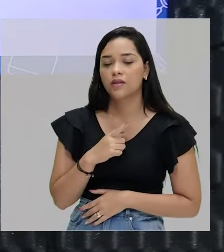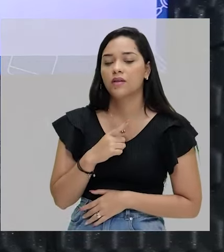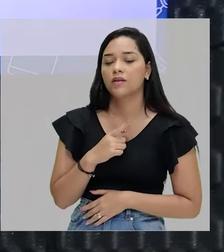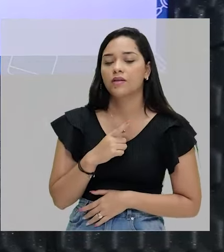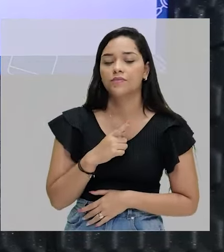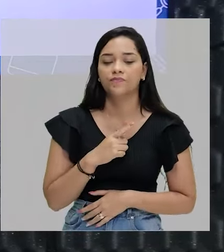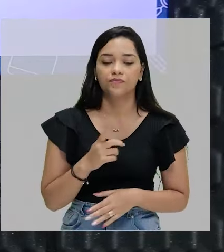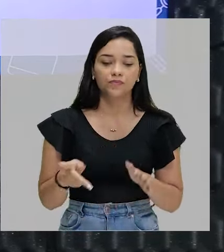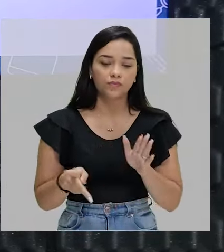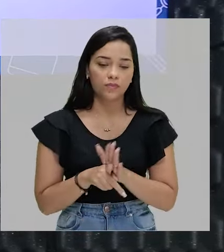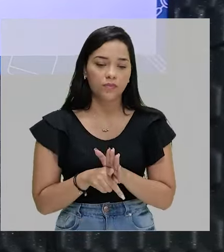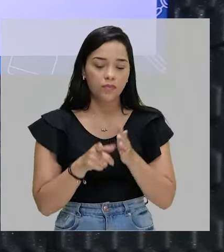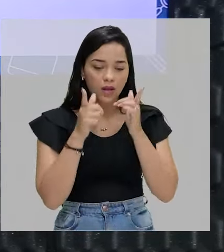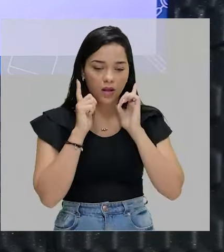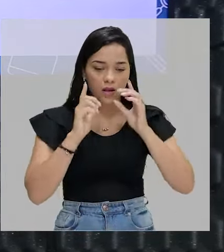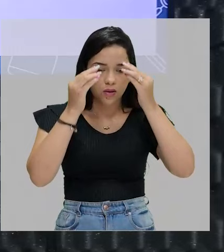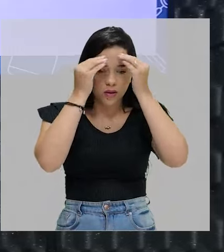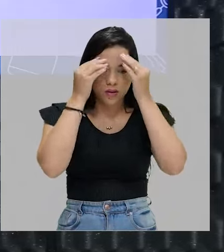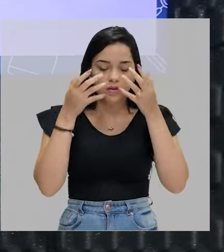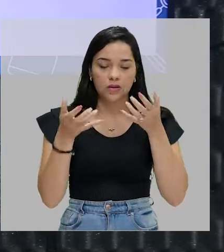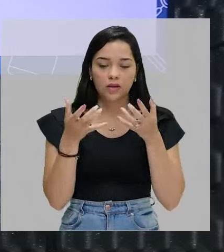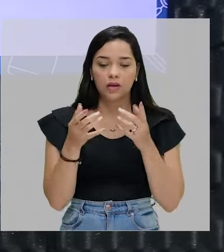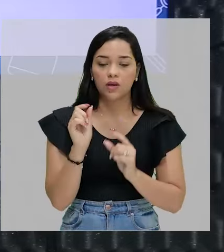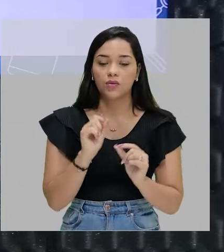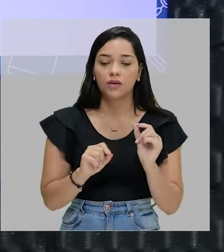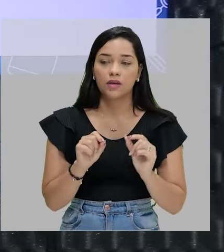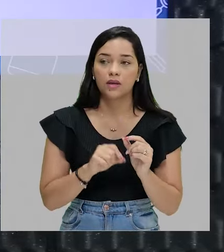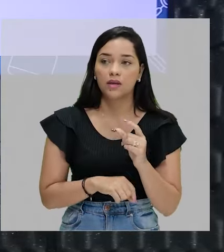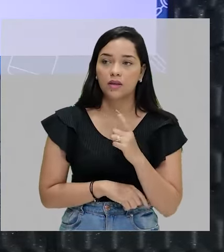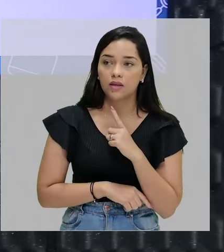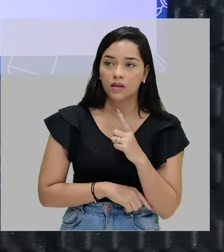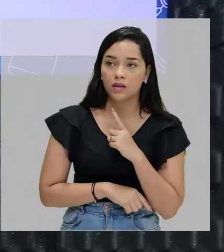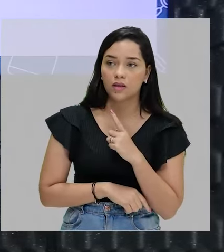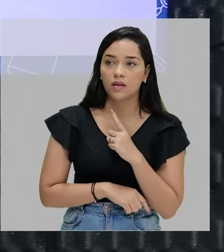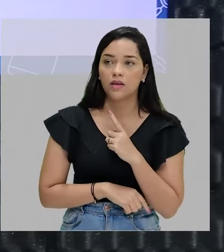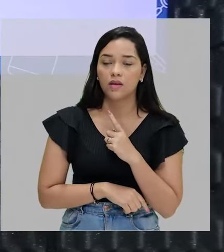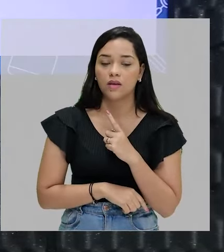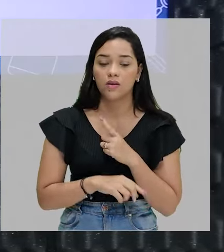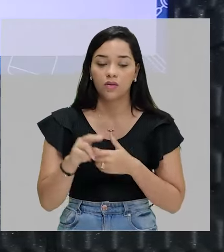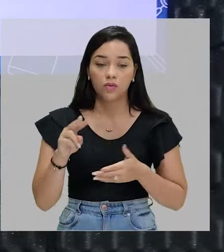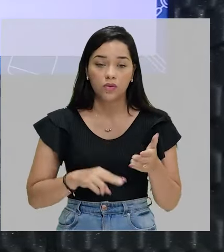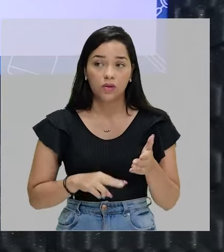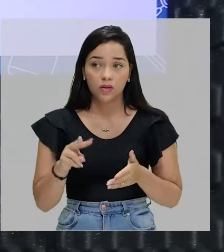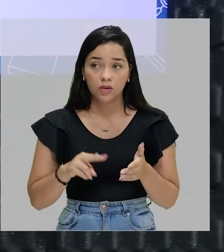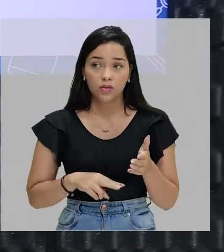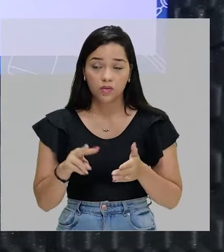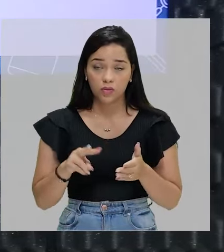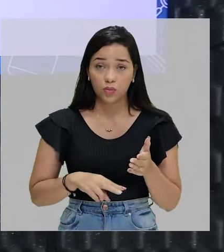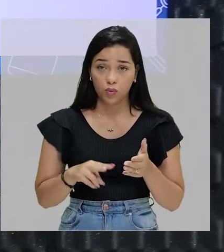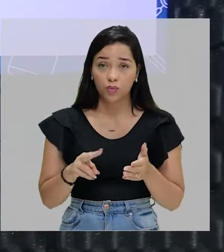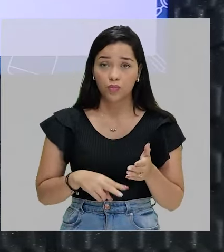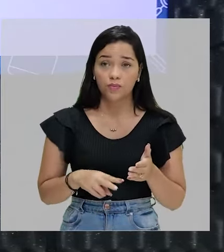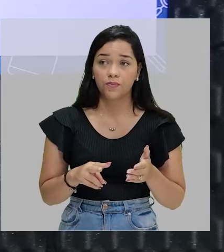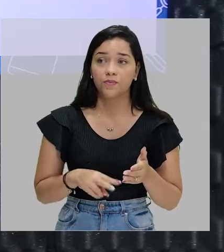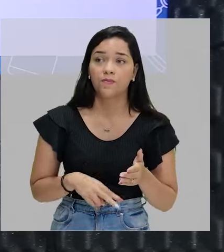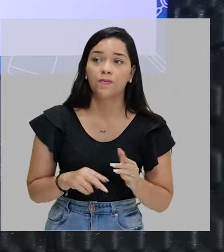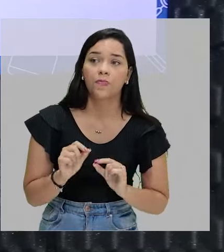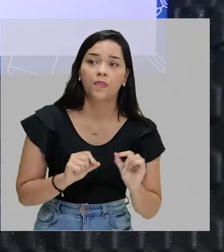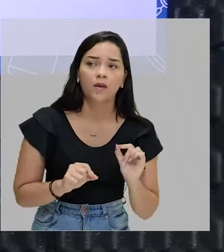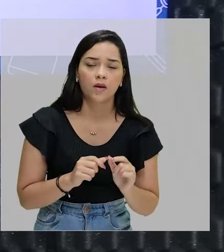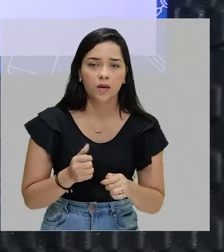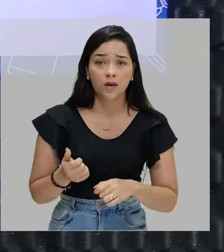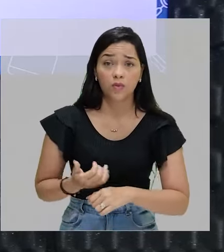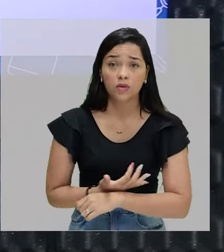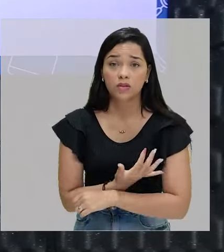expressiva da linguagem. O autor aqui quer causar no receptor, o autor quer causar no receptor, uma